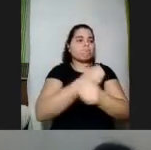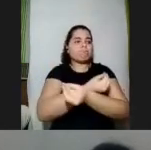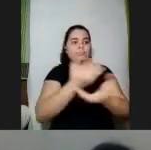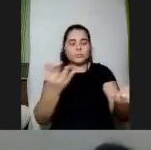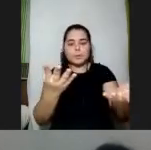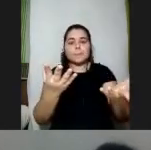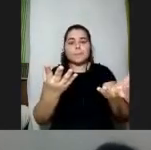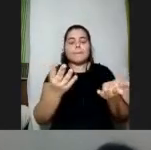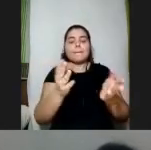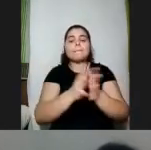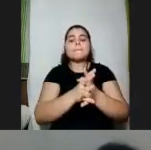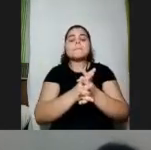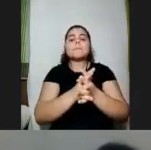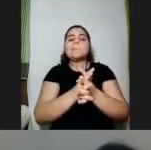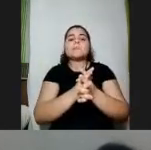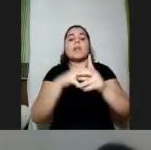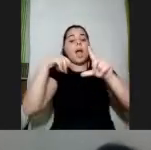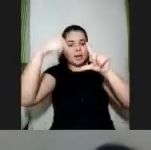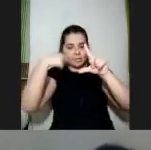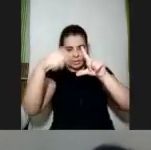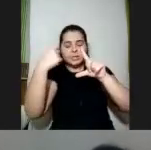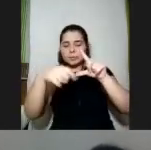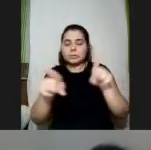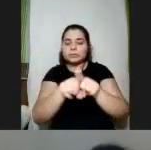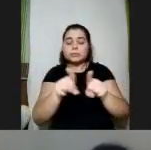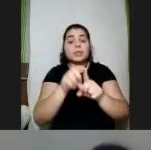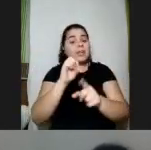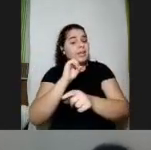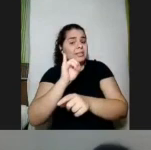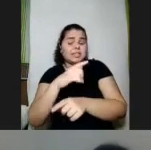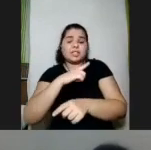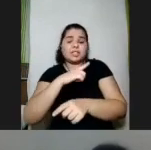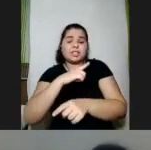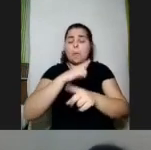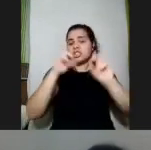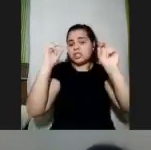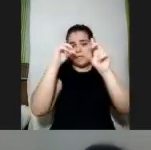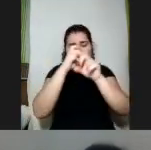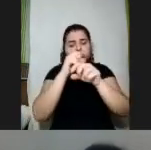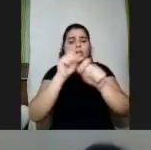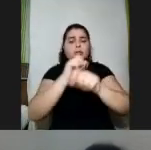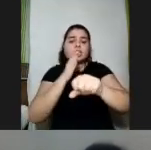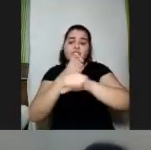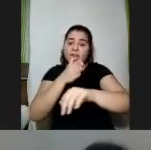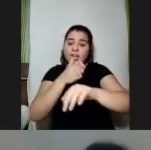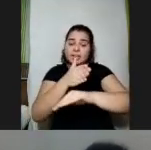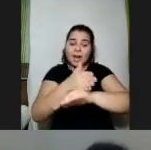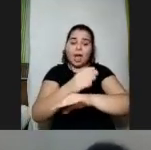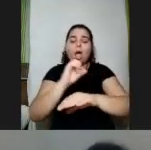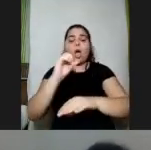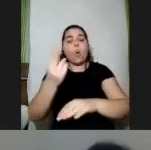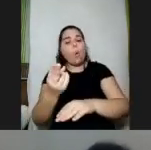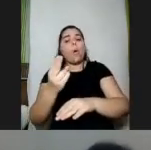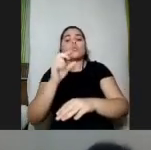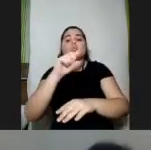no Classroom também caso alguém tenha dificuldade em acessar o Zoom ou o Classroom